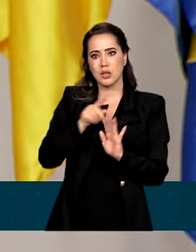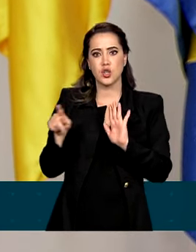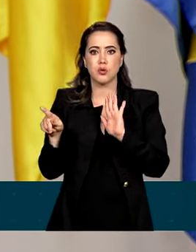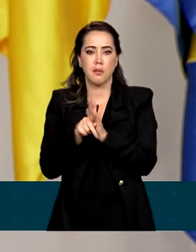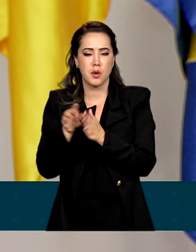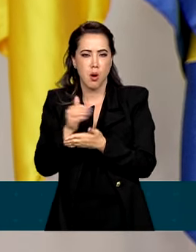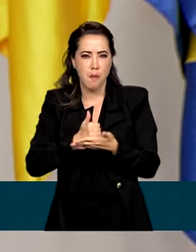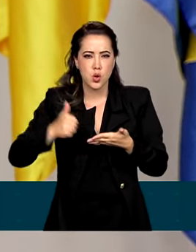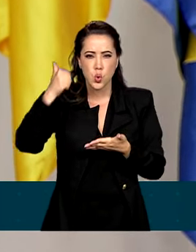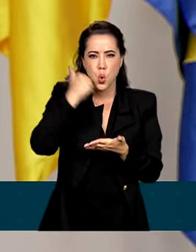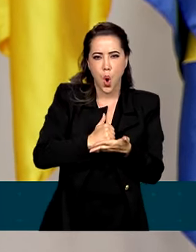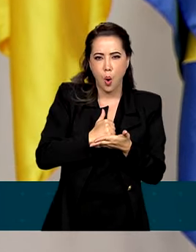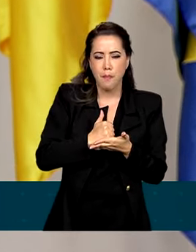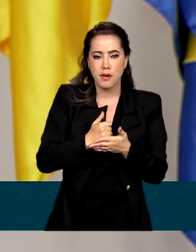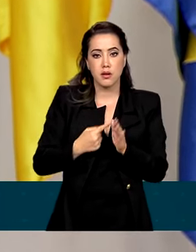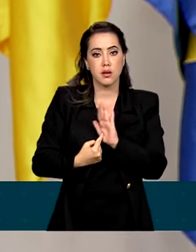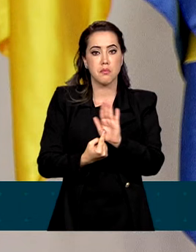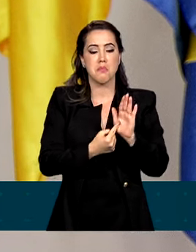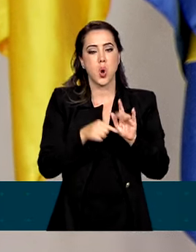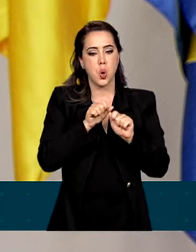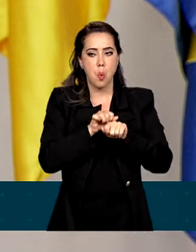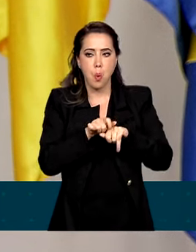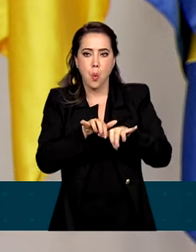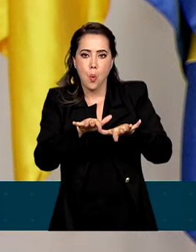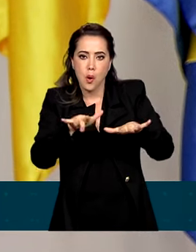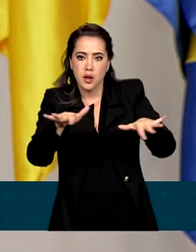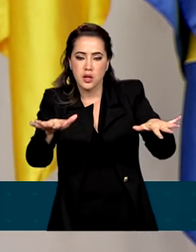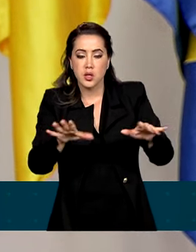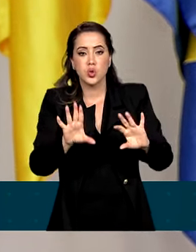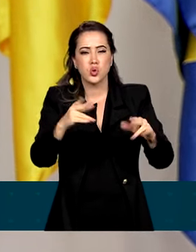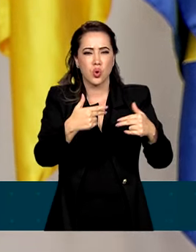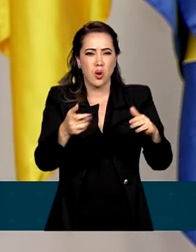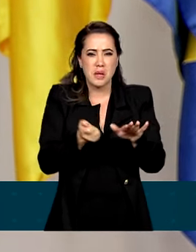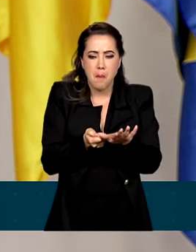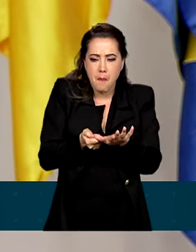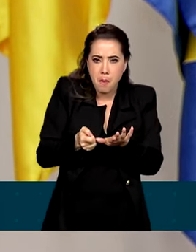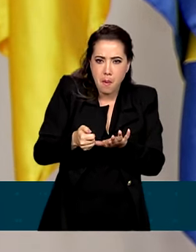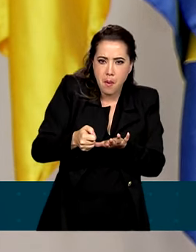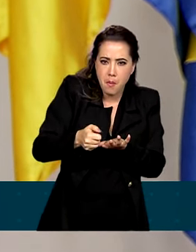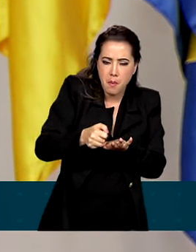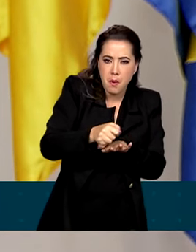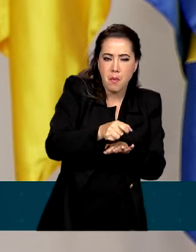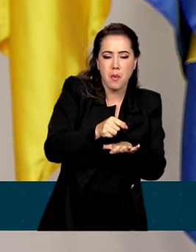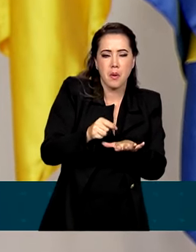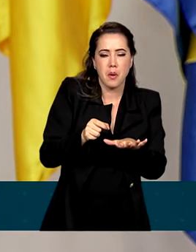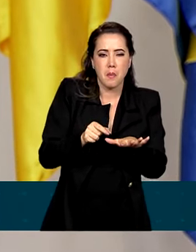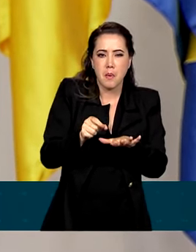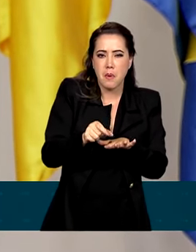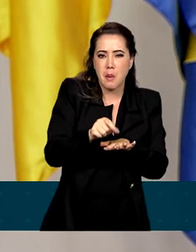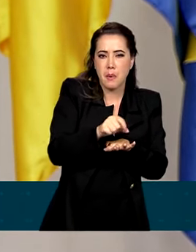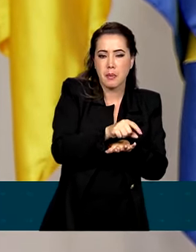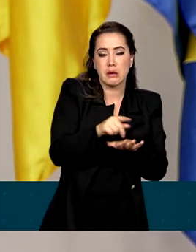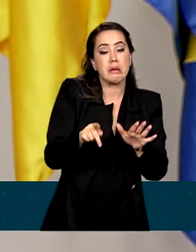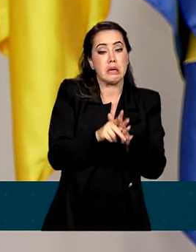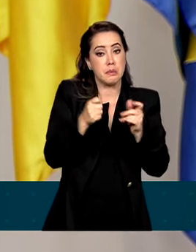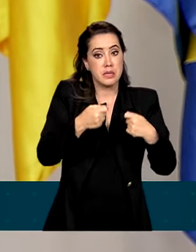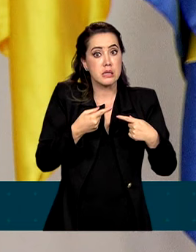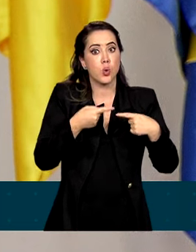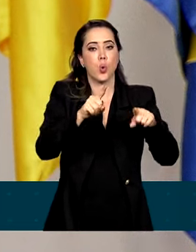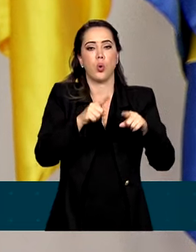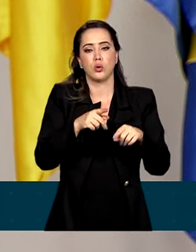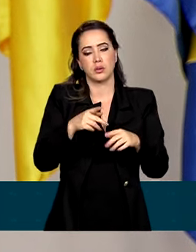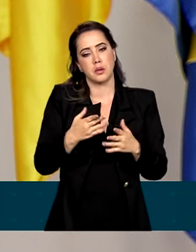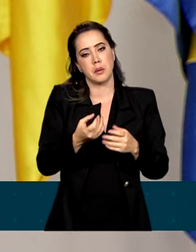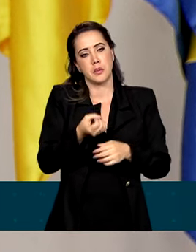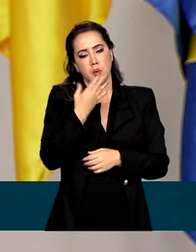propagada por aparelhos de desinformação que precisam ser enfrentados pelo bem deste país. Do